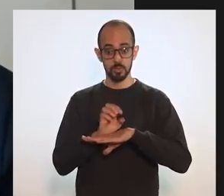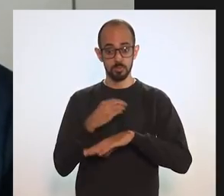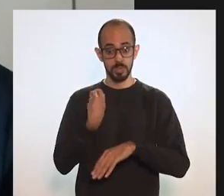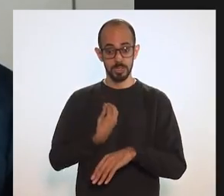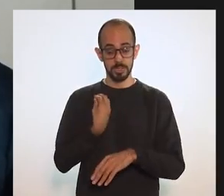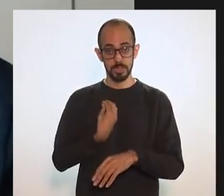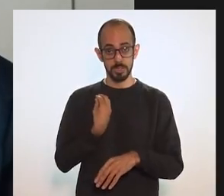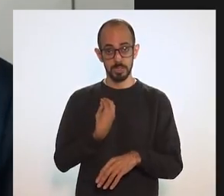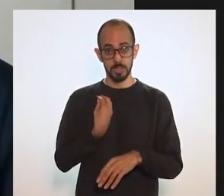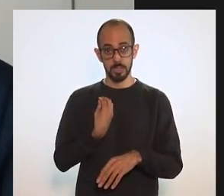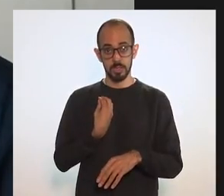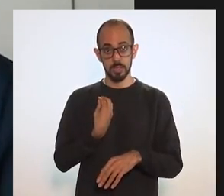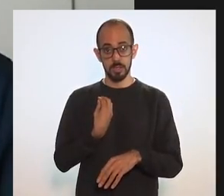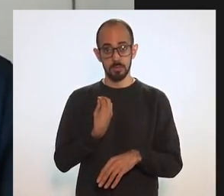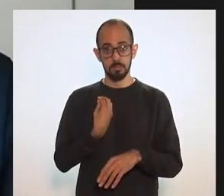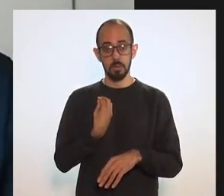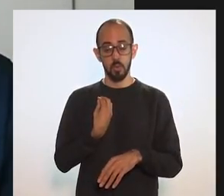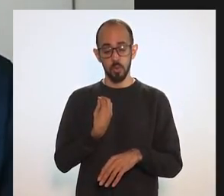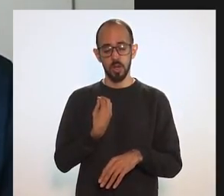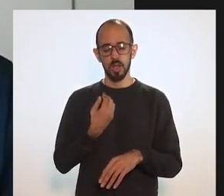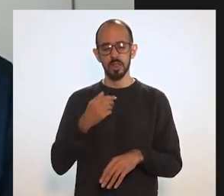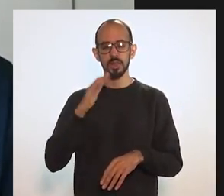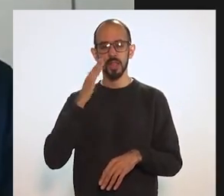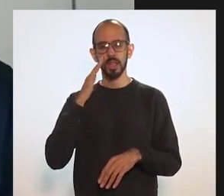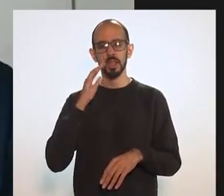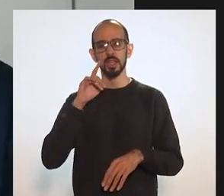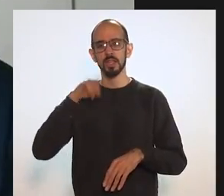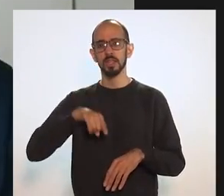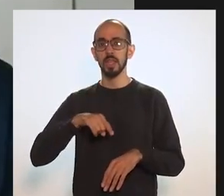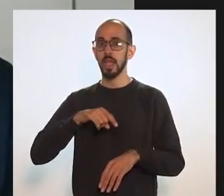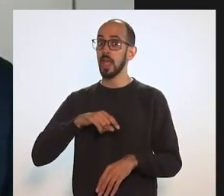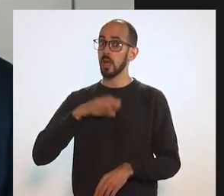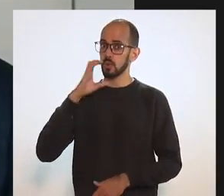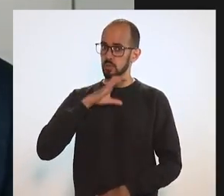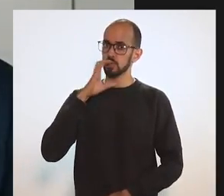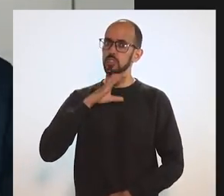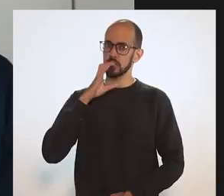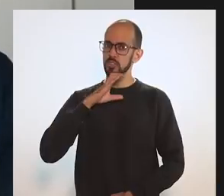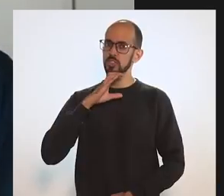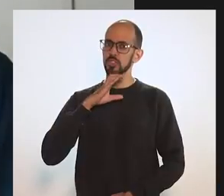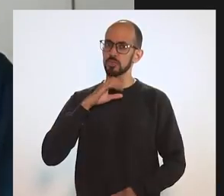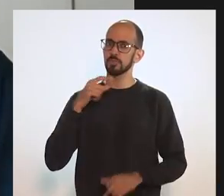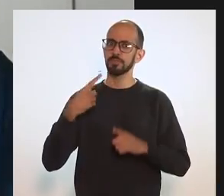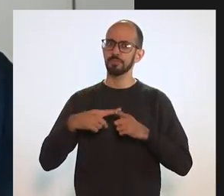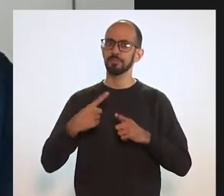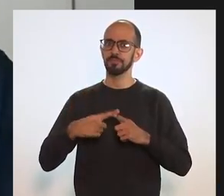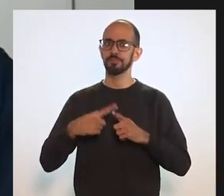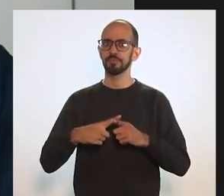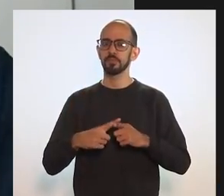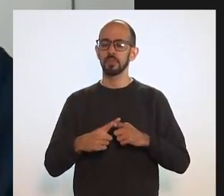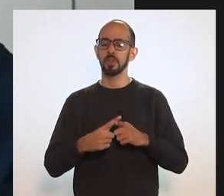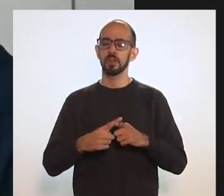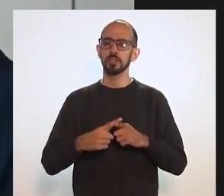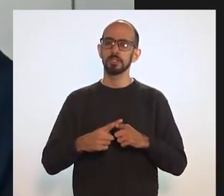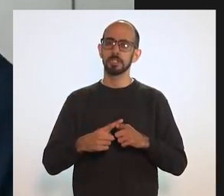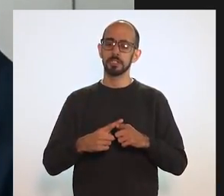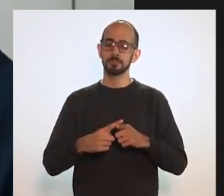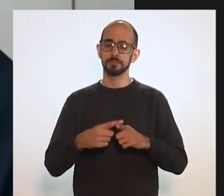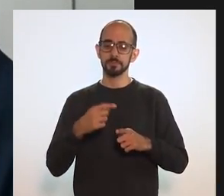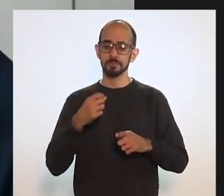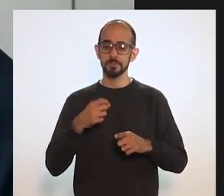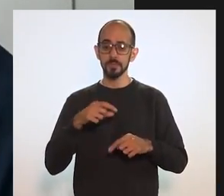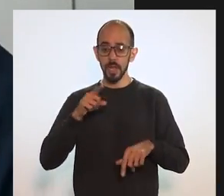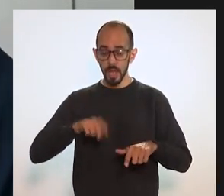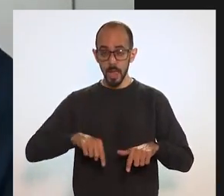iniciativa assumiram a vacinação como uma prioridade. entenderam que, inclusive, do ponto de vista da destinação de